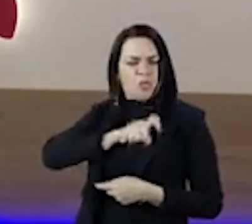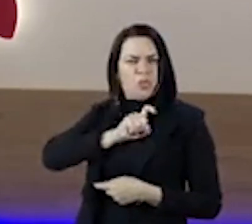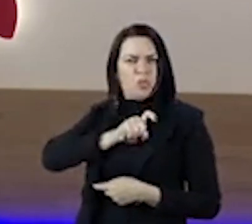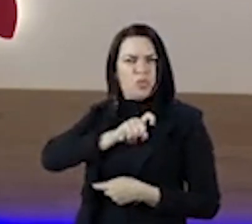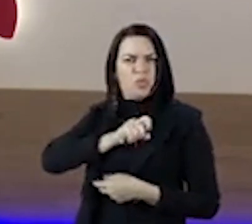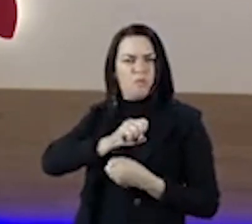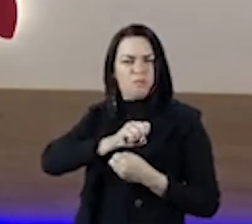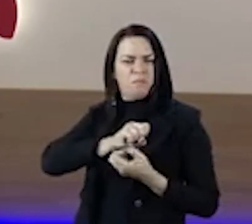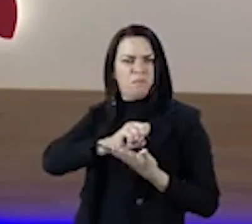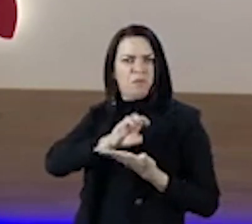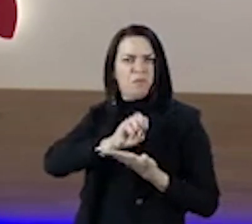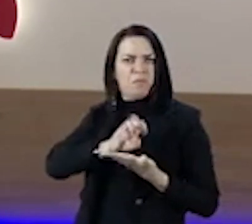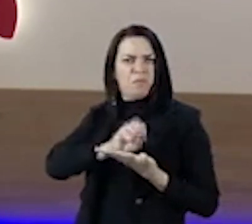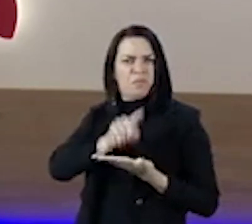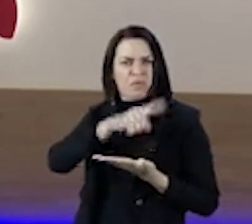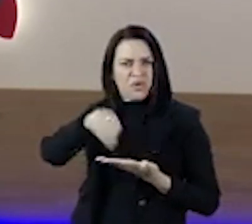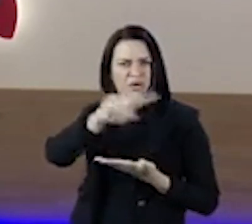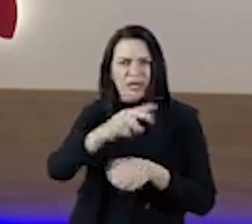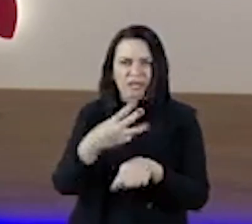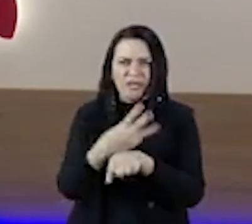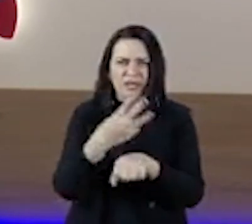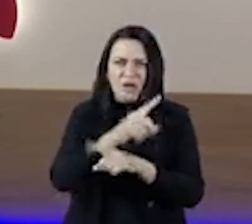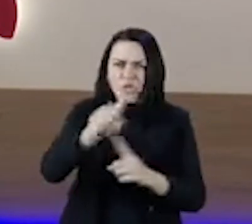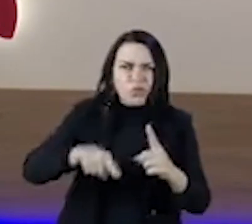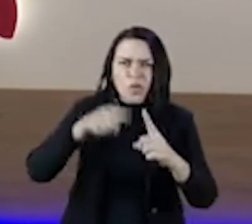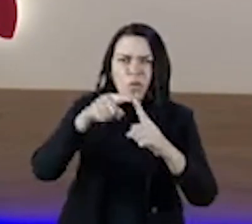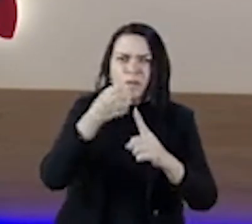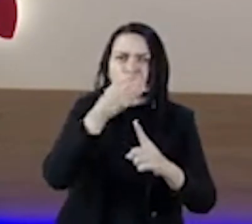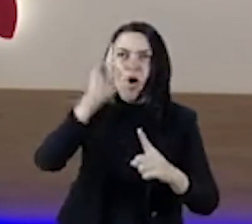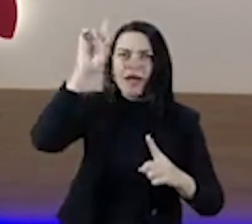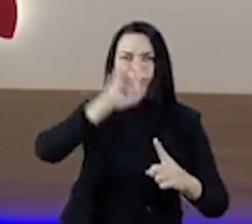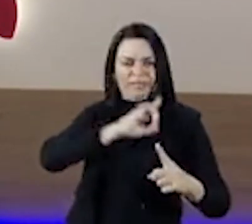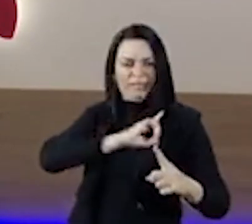índole Pessoas que não tem bons propósitos Que não tem Deus no coração